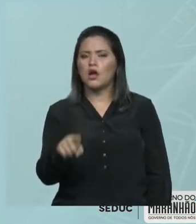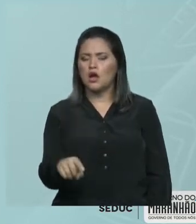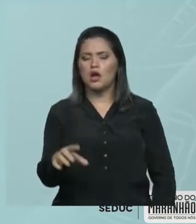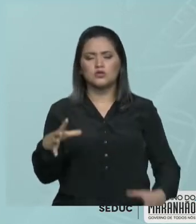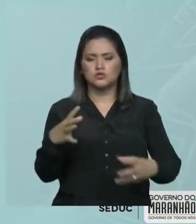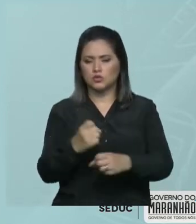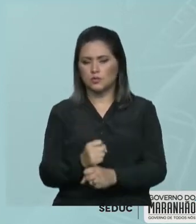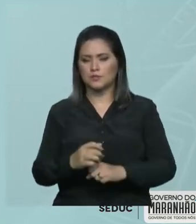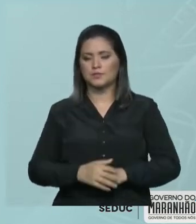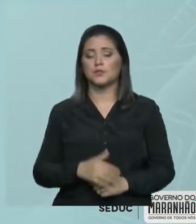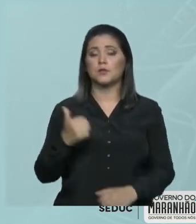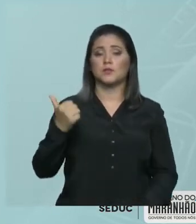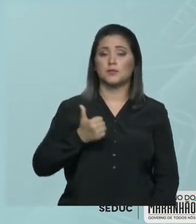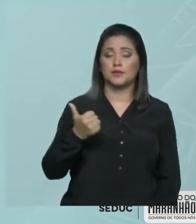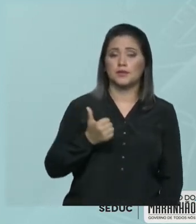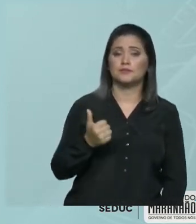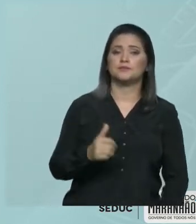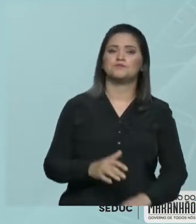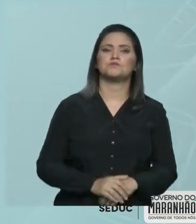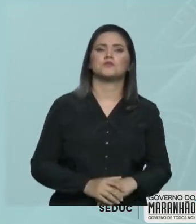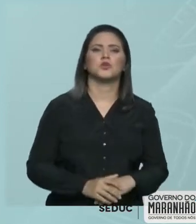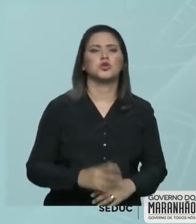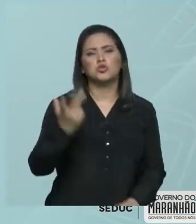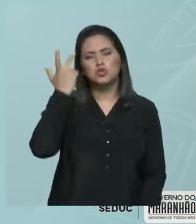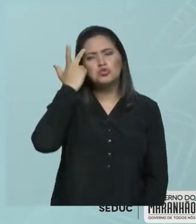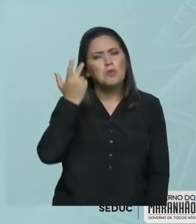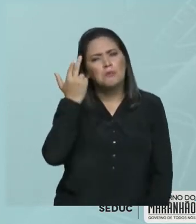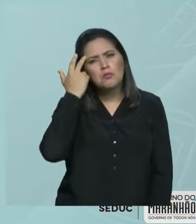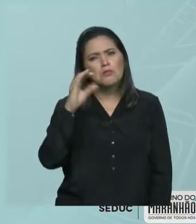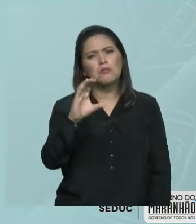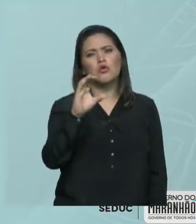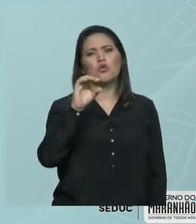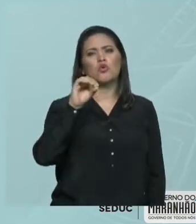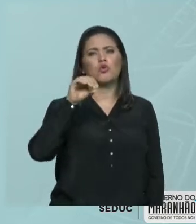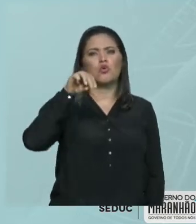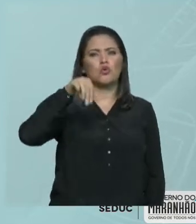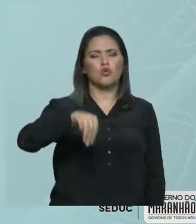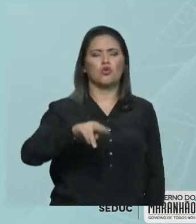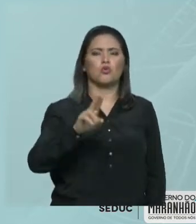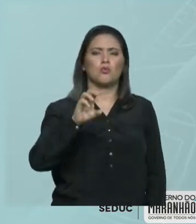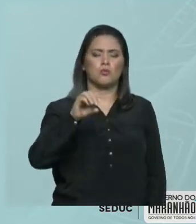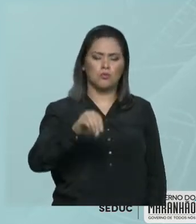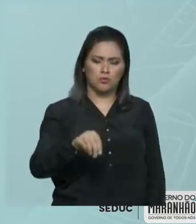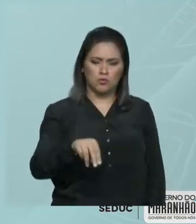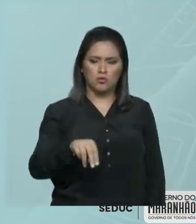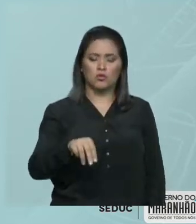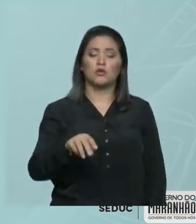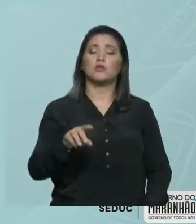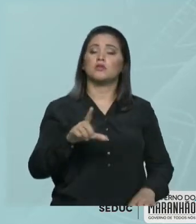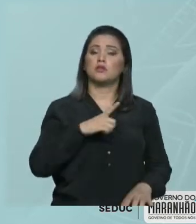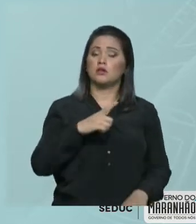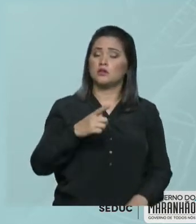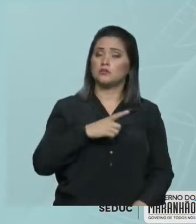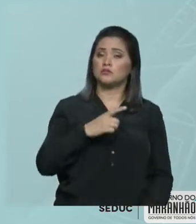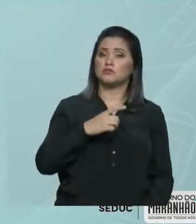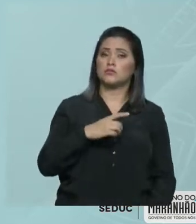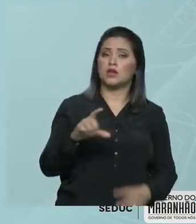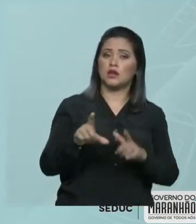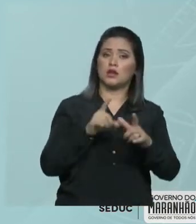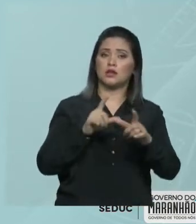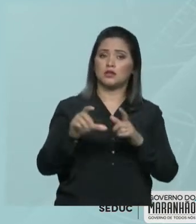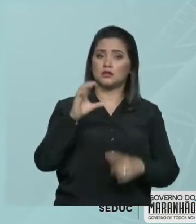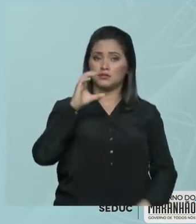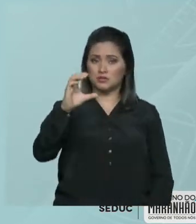concentração é a chamada concentração comum. Ok? Tem símbolo C. E ela estabelece uma relação